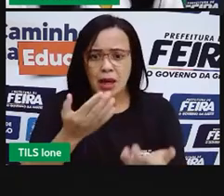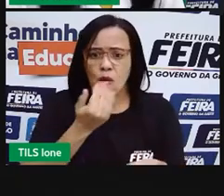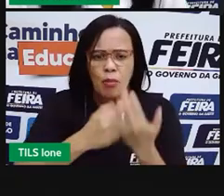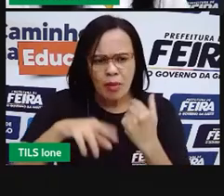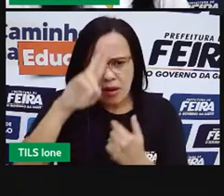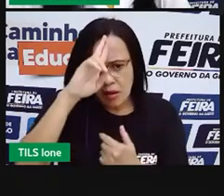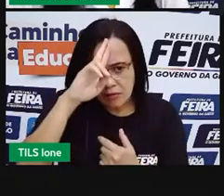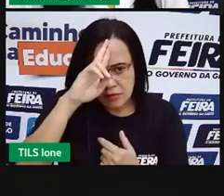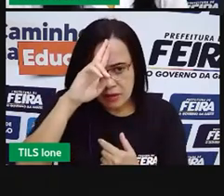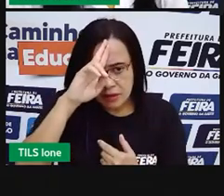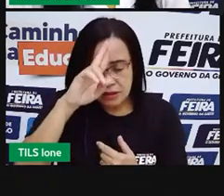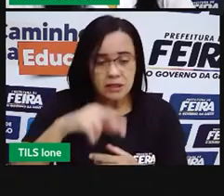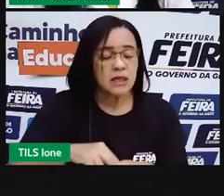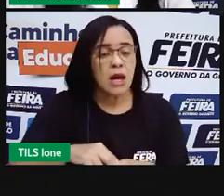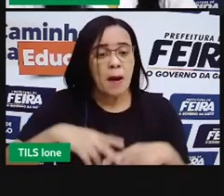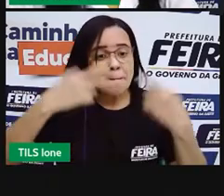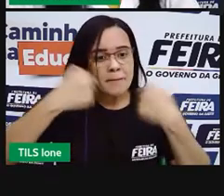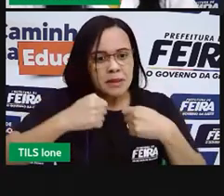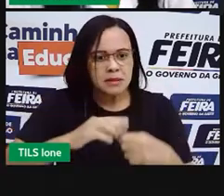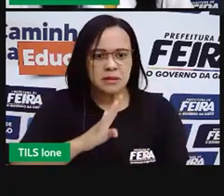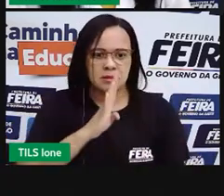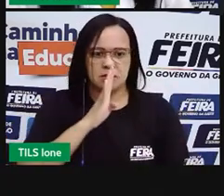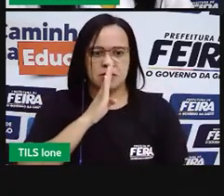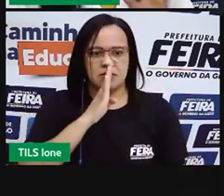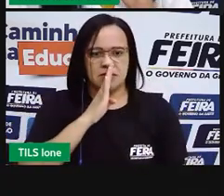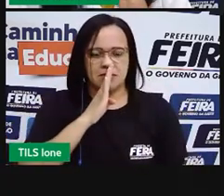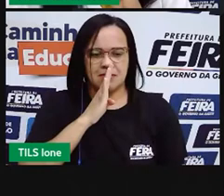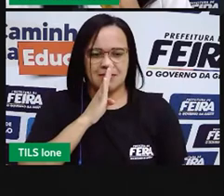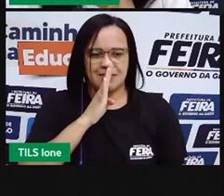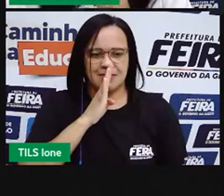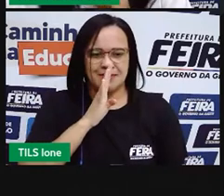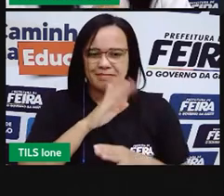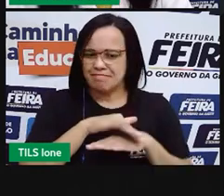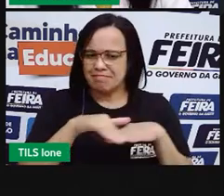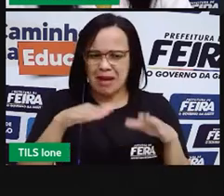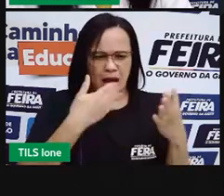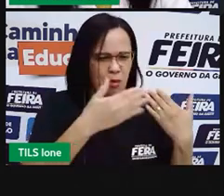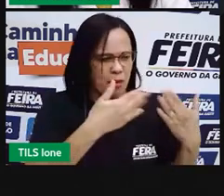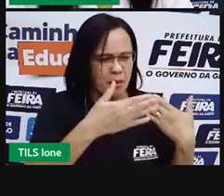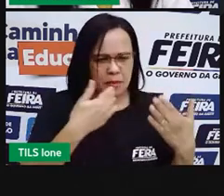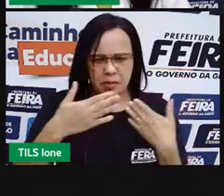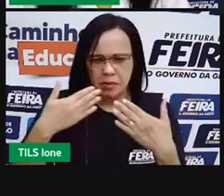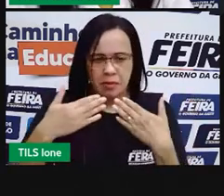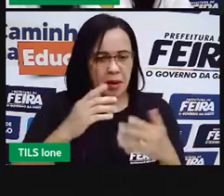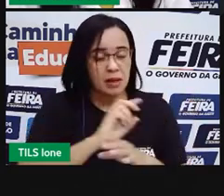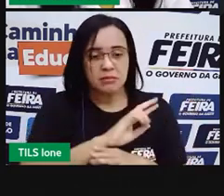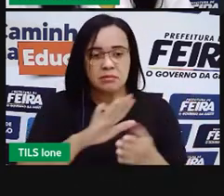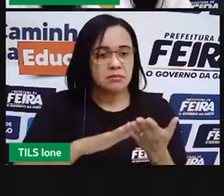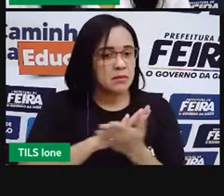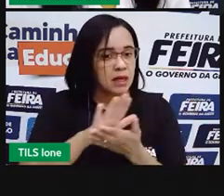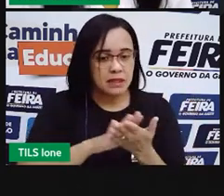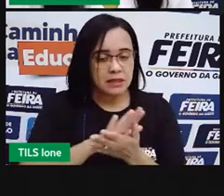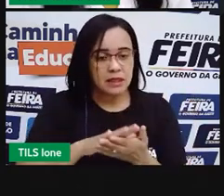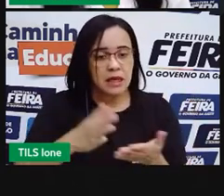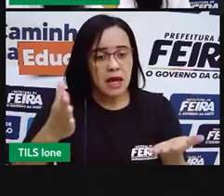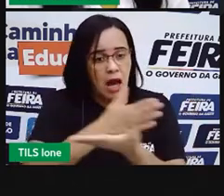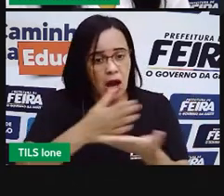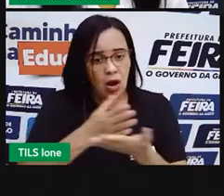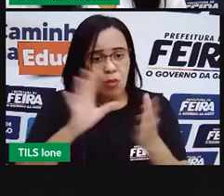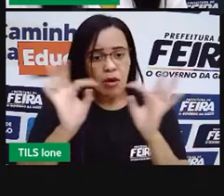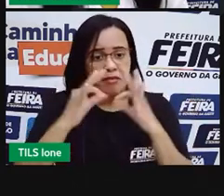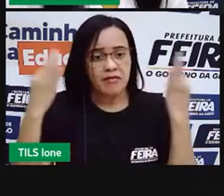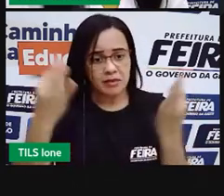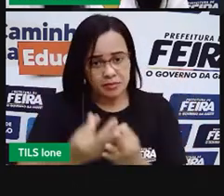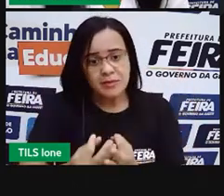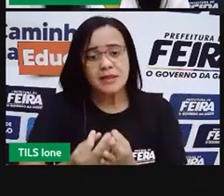refeição, em volta da mesa, todo mundo sentado, sem ficar conversando. Tem famílias que dividem as